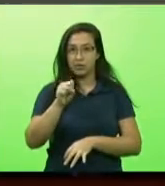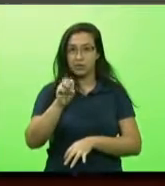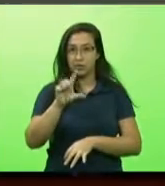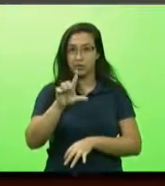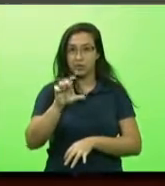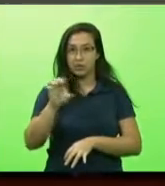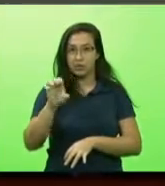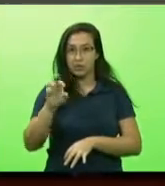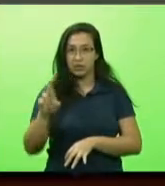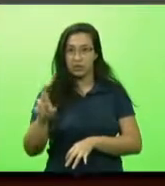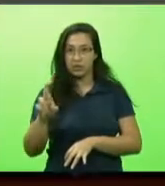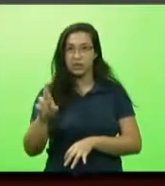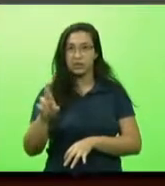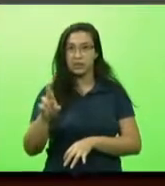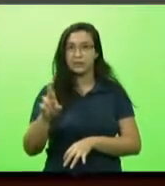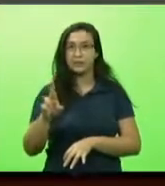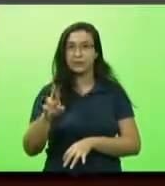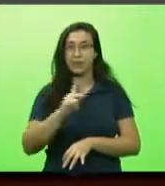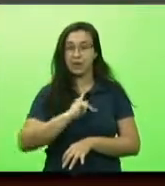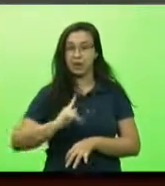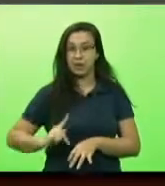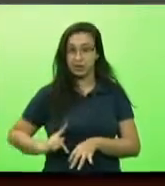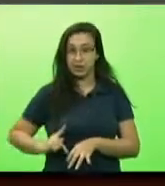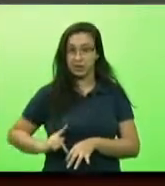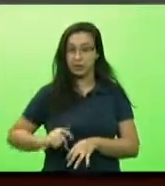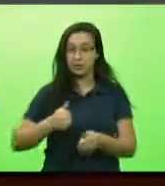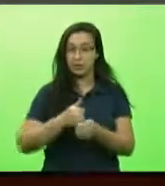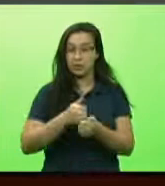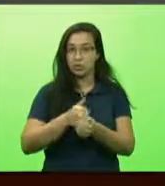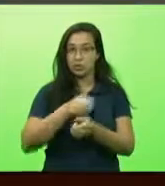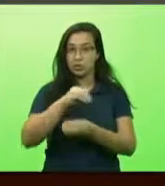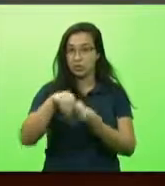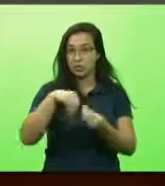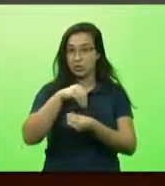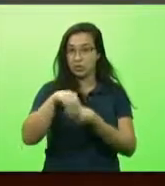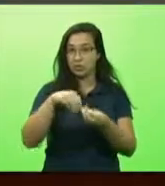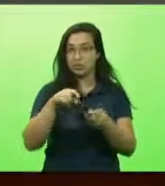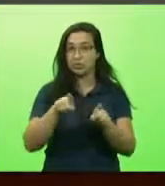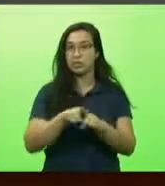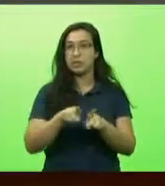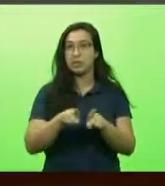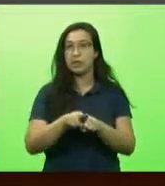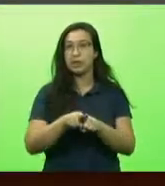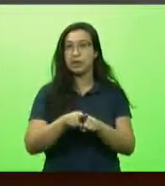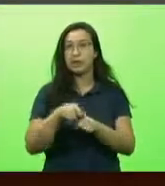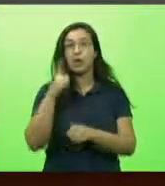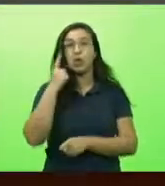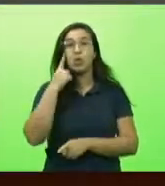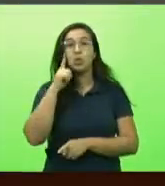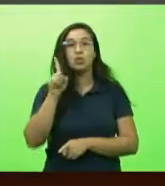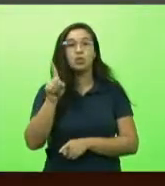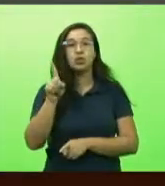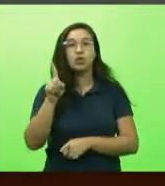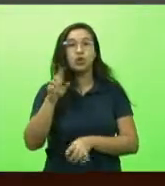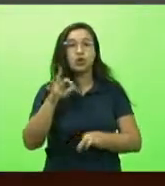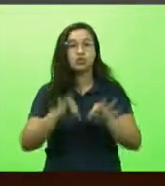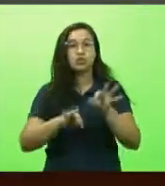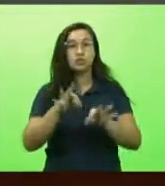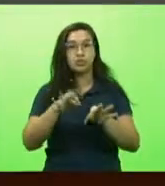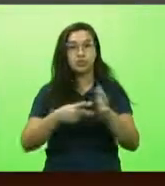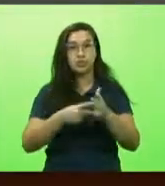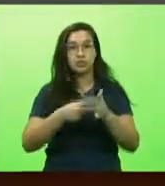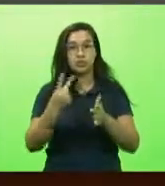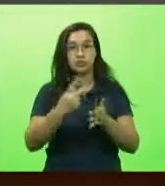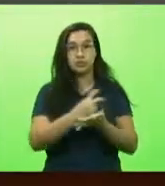além do Tribunal de Justiça, presidente do Tribunal Mixto, a data do julgamento do segundo impeachment,